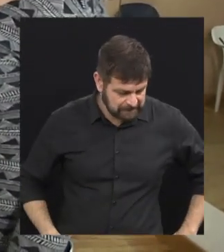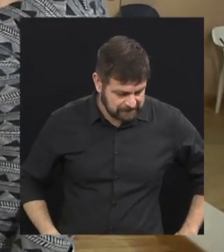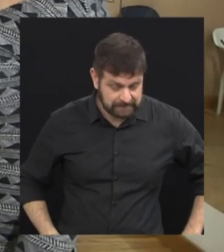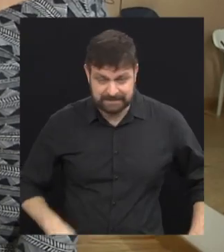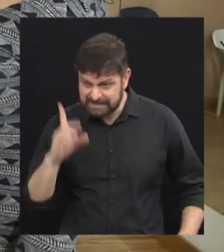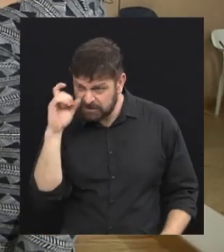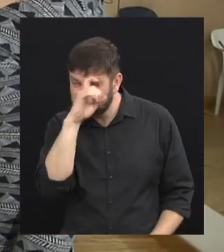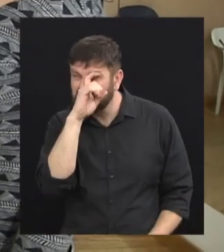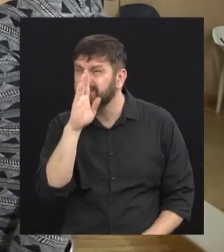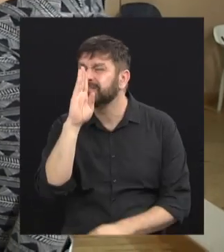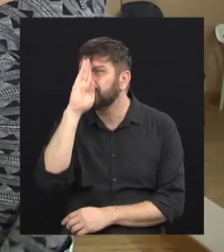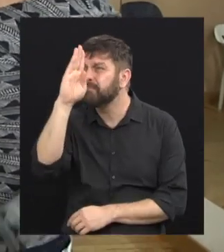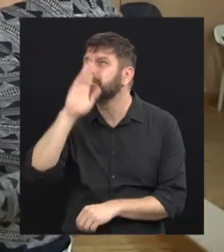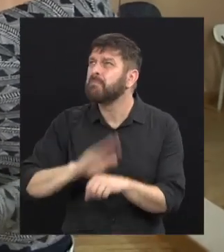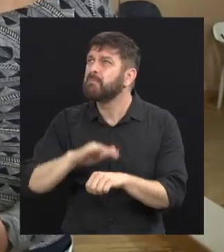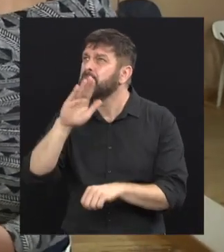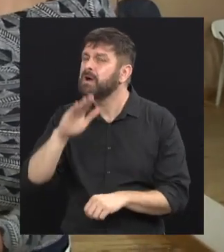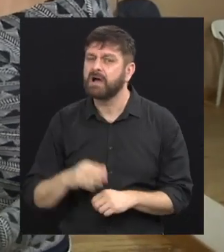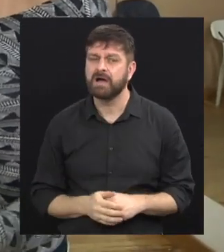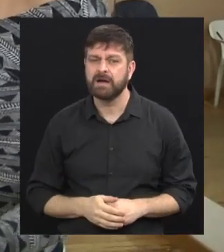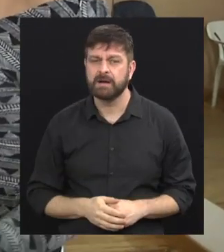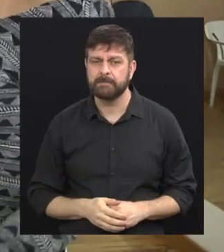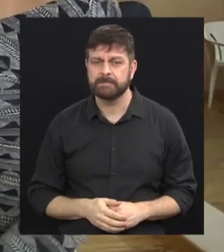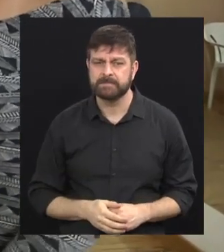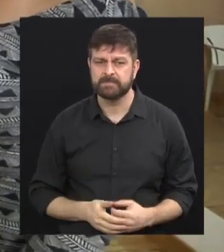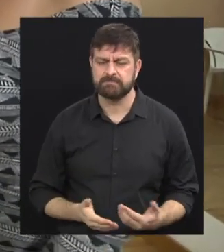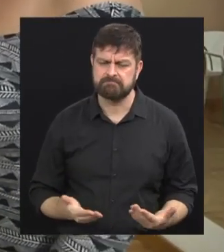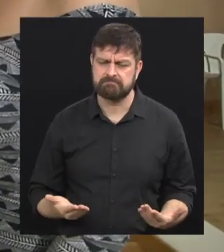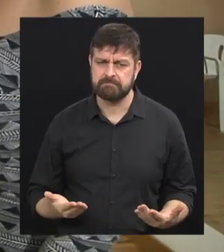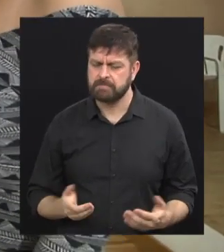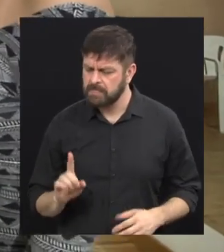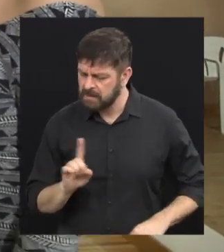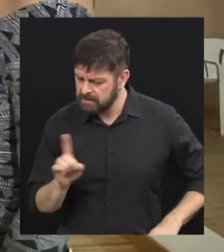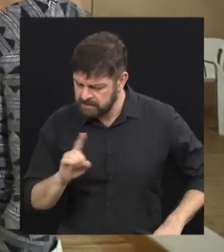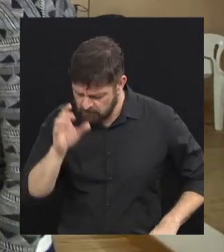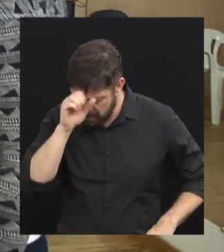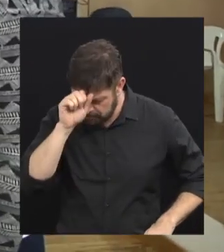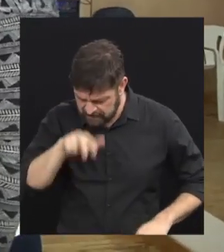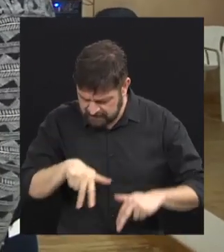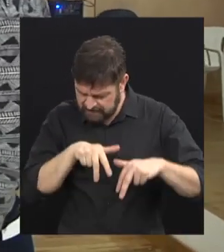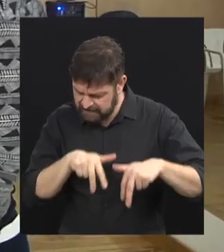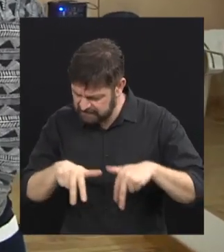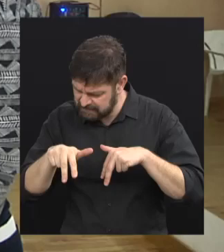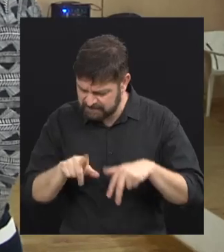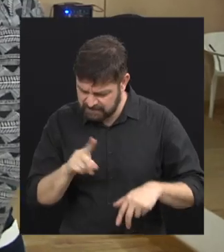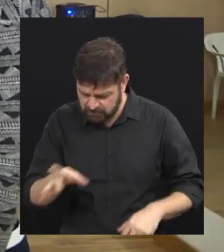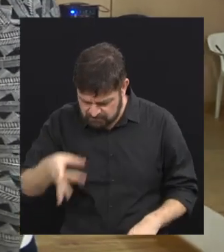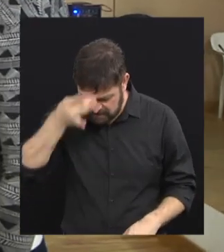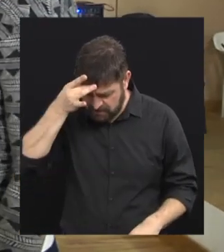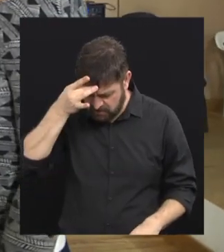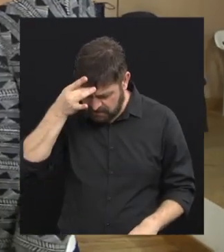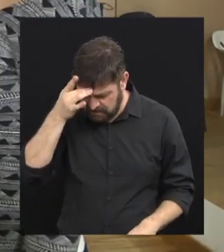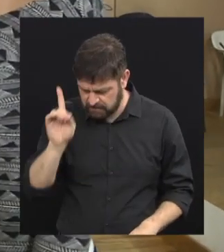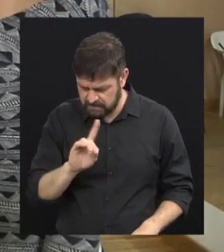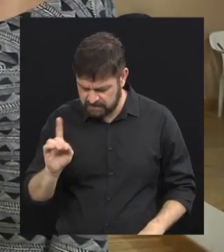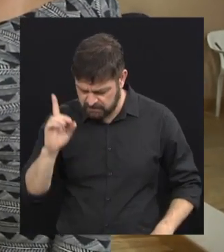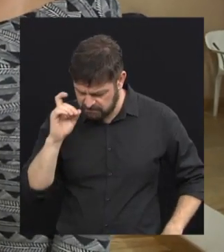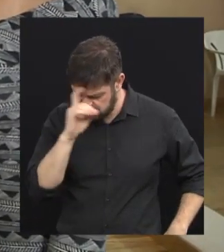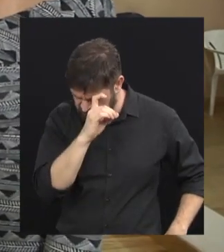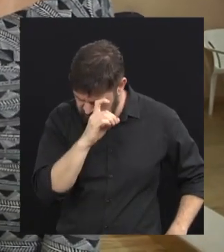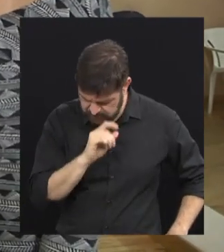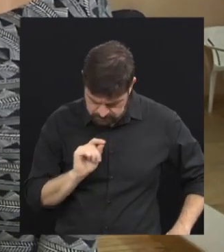O mais difícil... Decorar a coreografia? Não. Não, acho que nem não seja decorar. O mais difícil